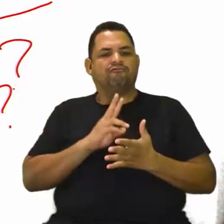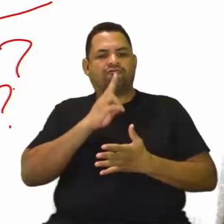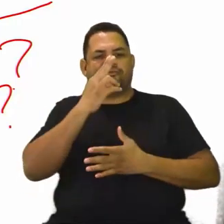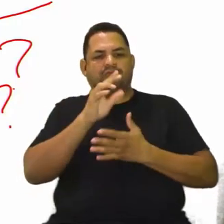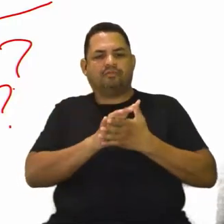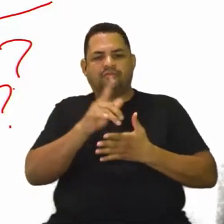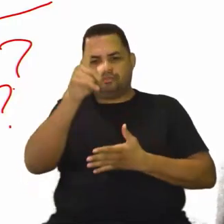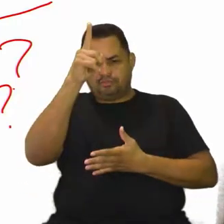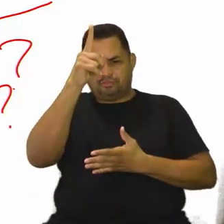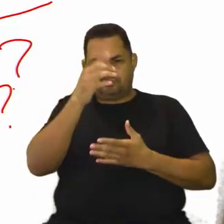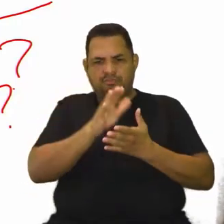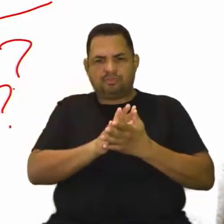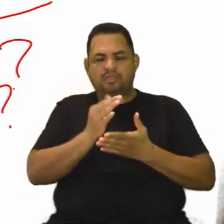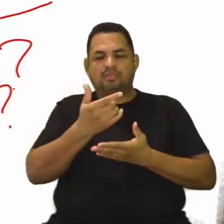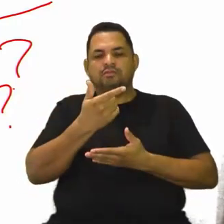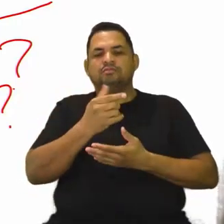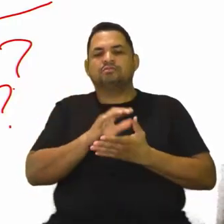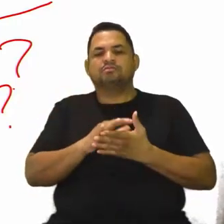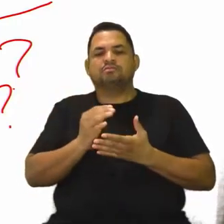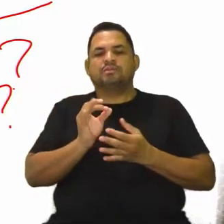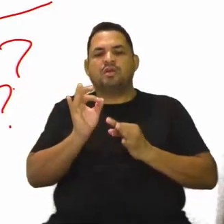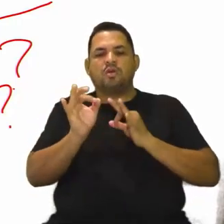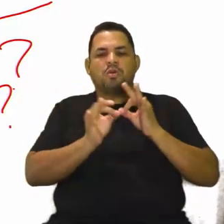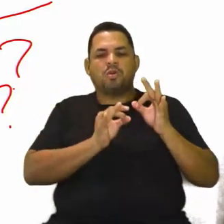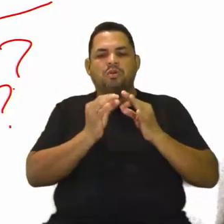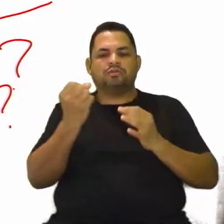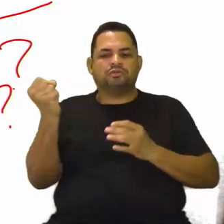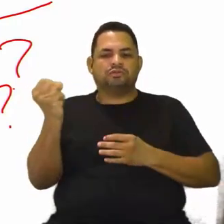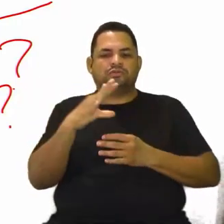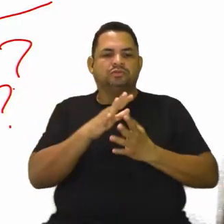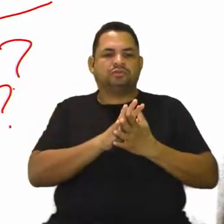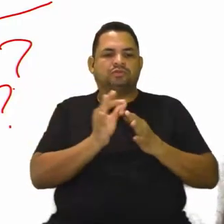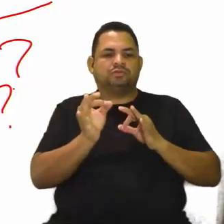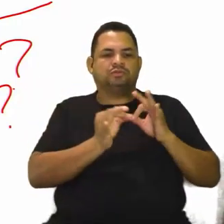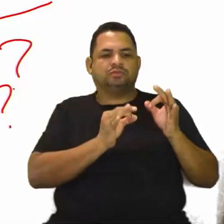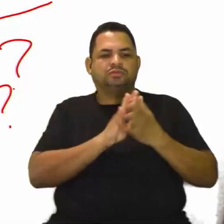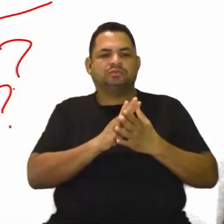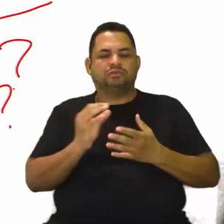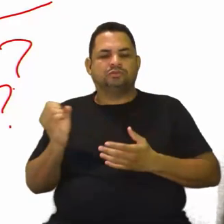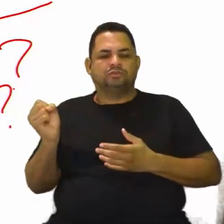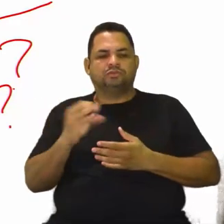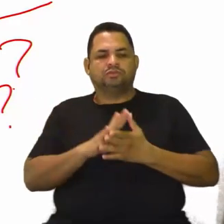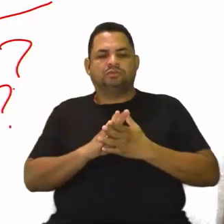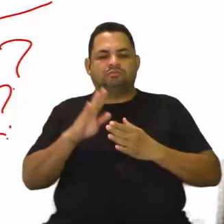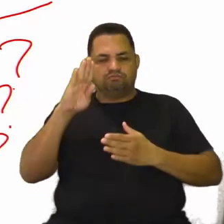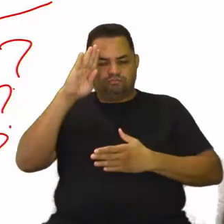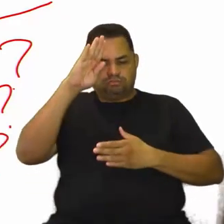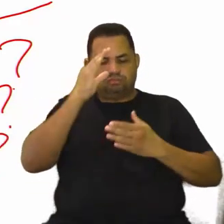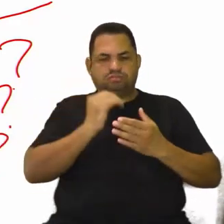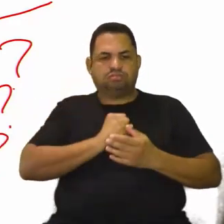Fortalecer a Alemanha para a sua reconstrução e formulação de seu exército.